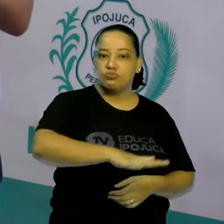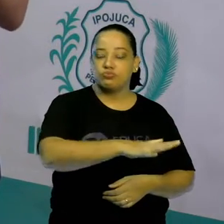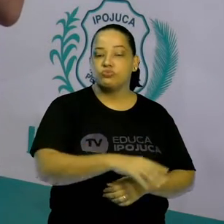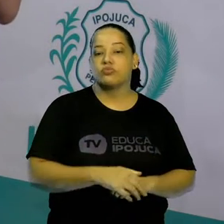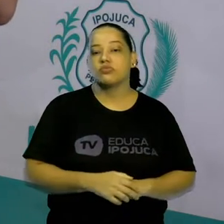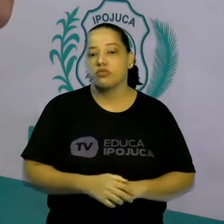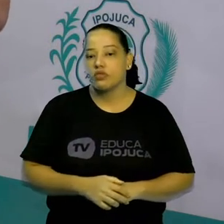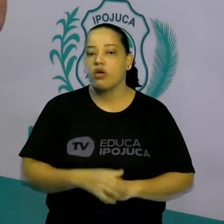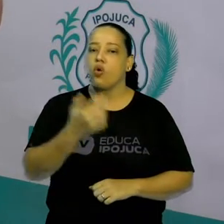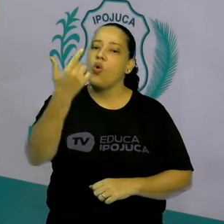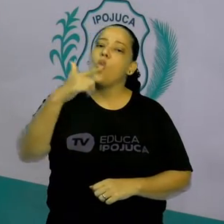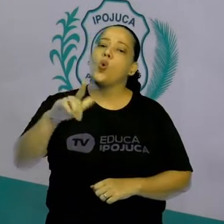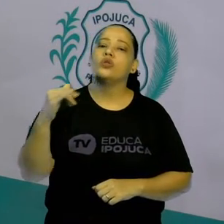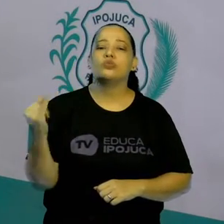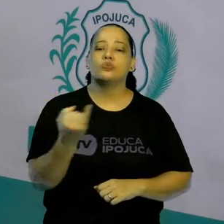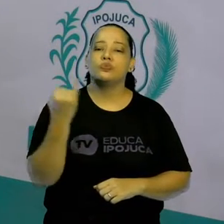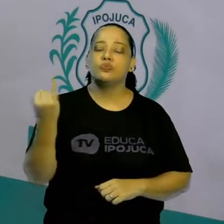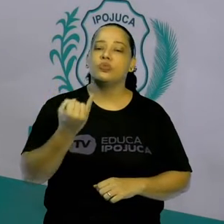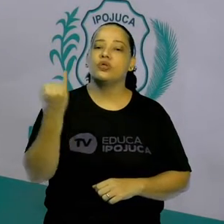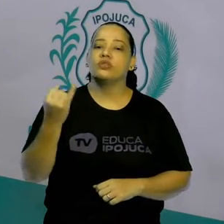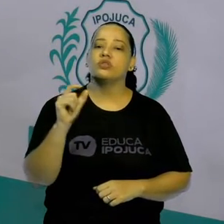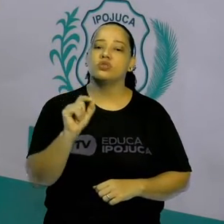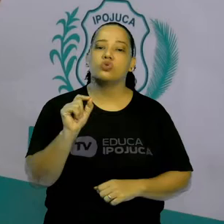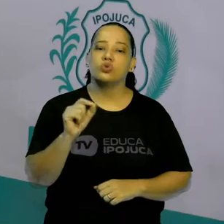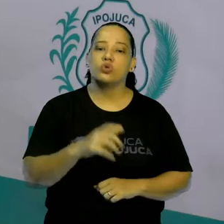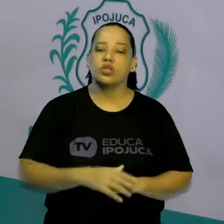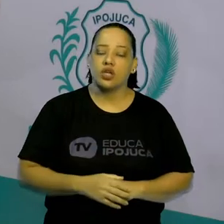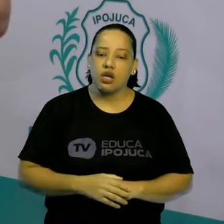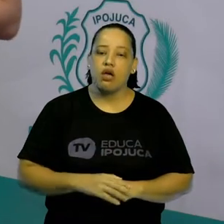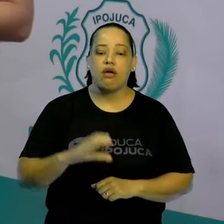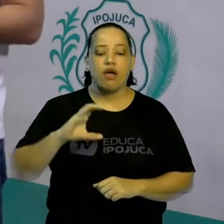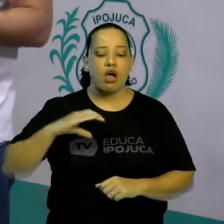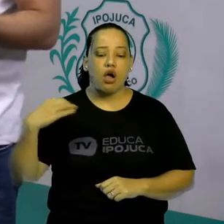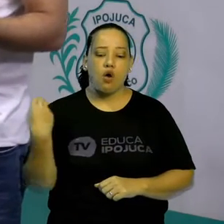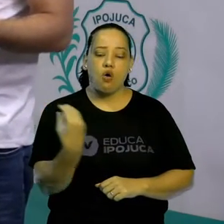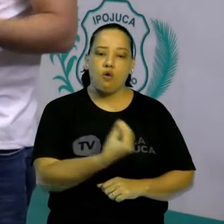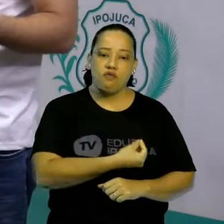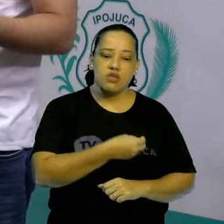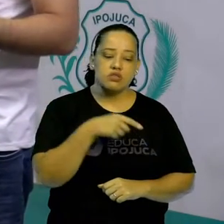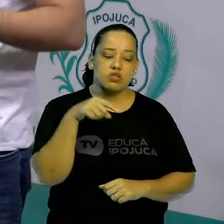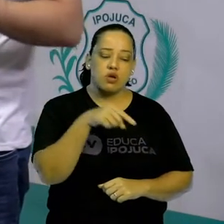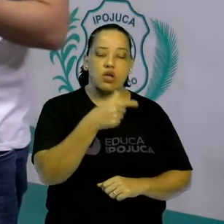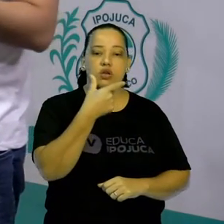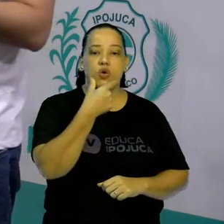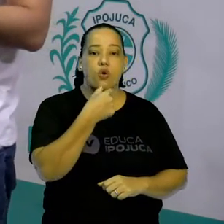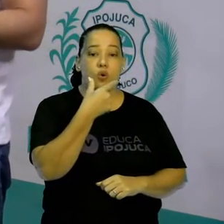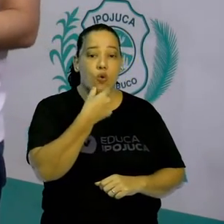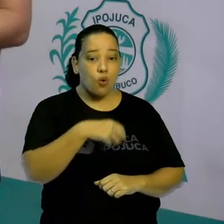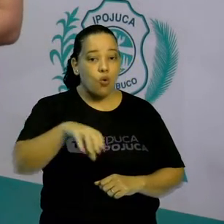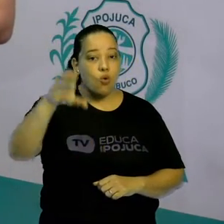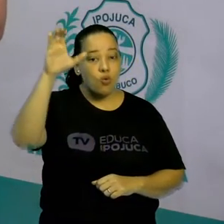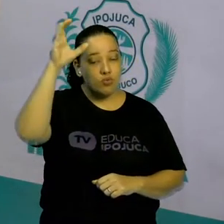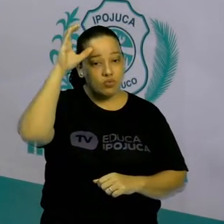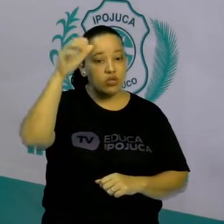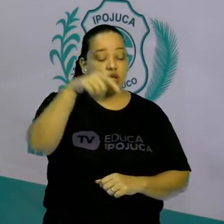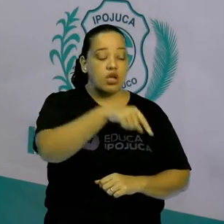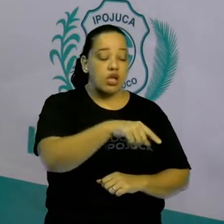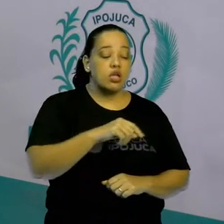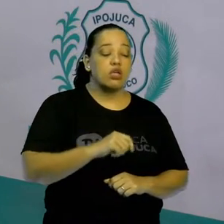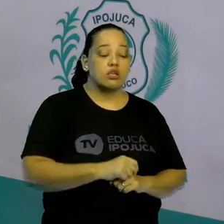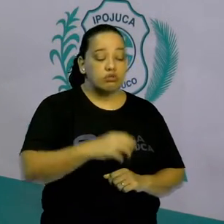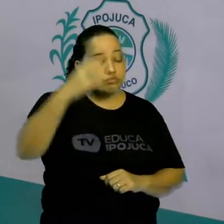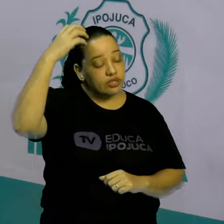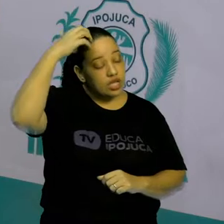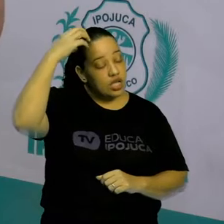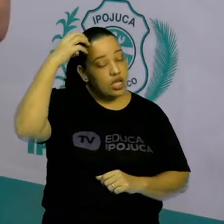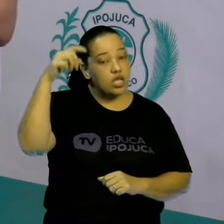Um outro fator importante vai ser a conversão do rei do Congo ao cristianismo. Com a chegada